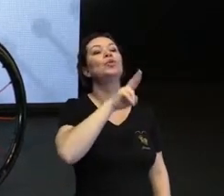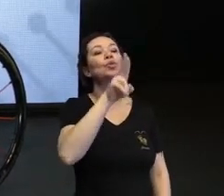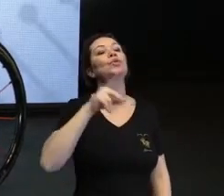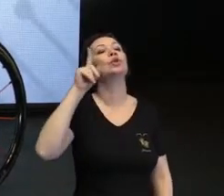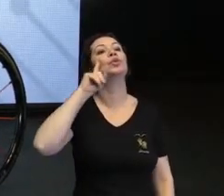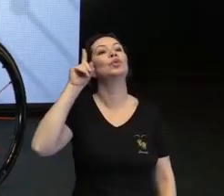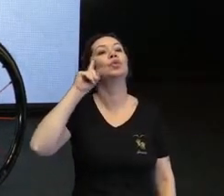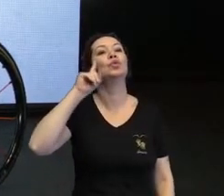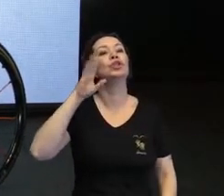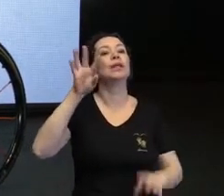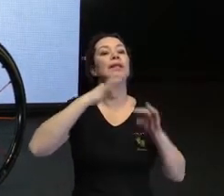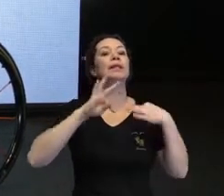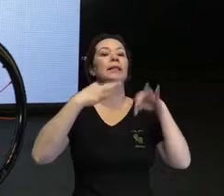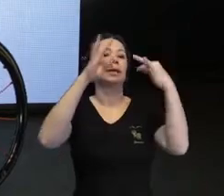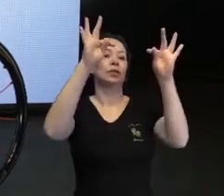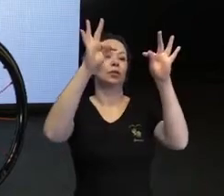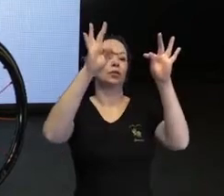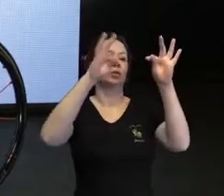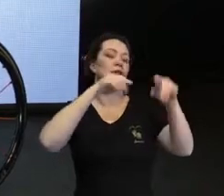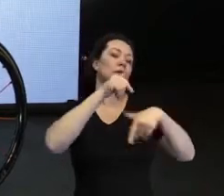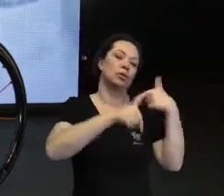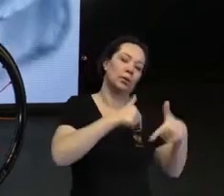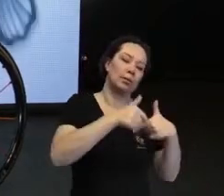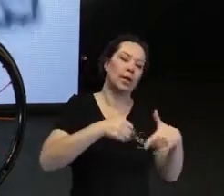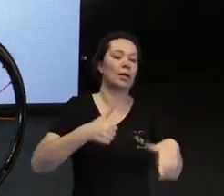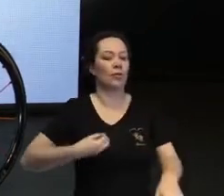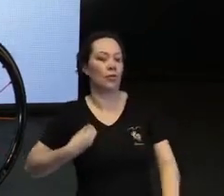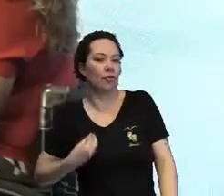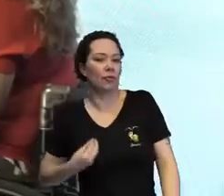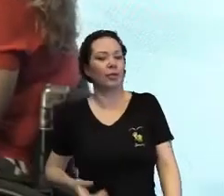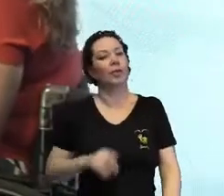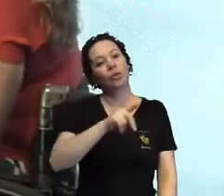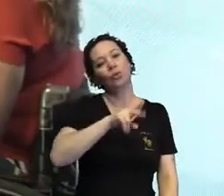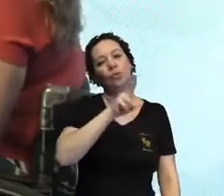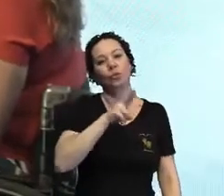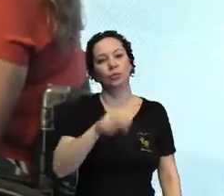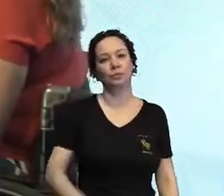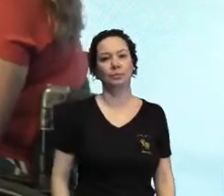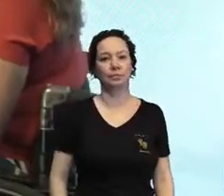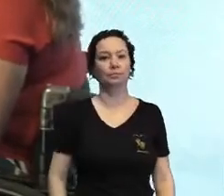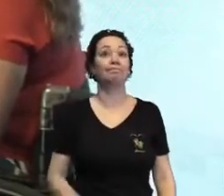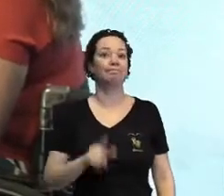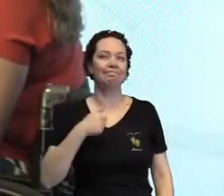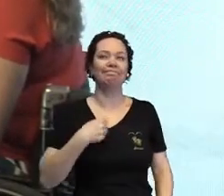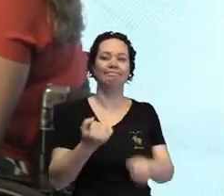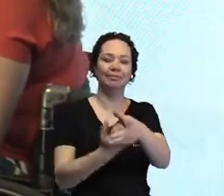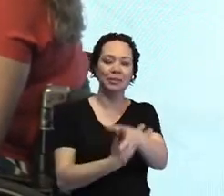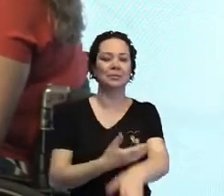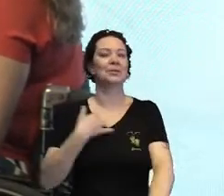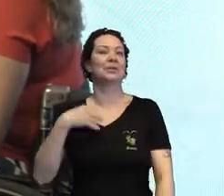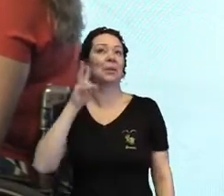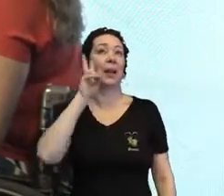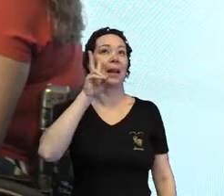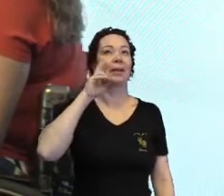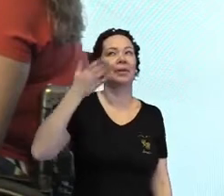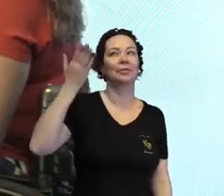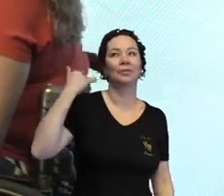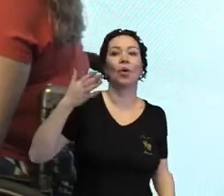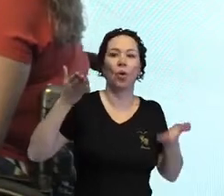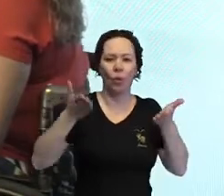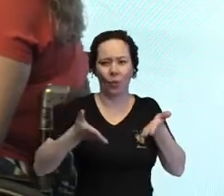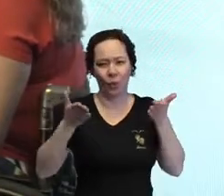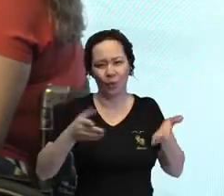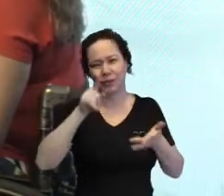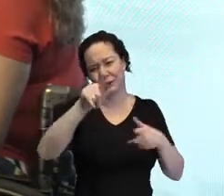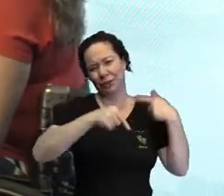no seu dia a dia no trabalho e na vida? Então, é muito curioso e me emociona lembrar que hoje, pessoal,